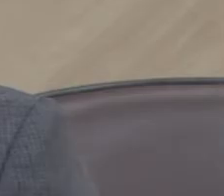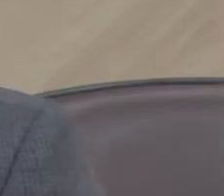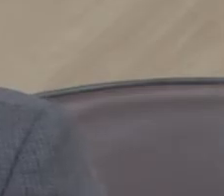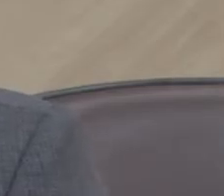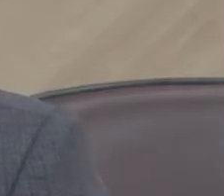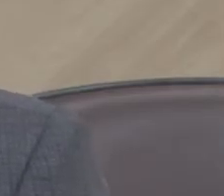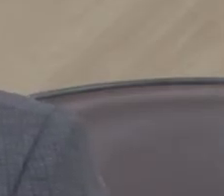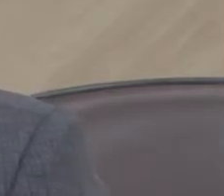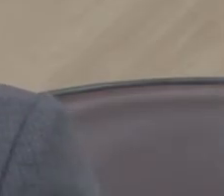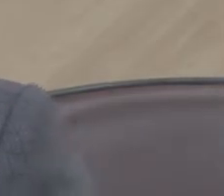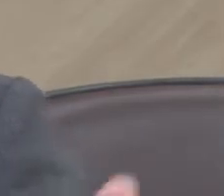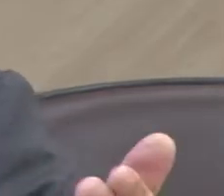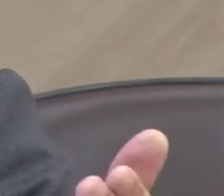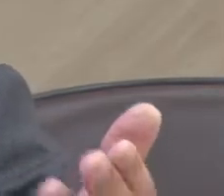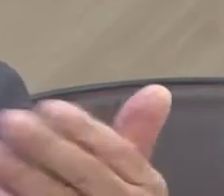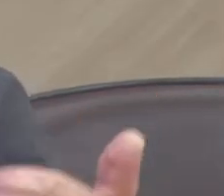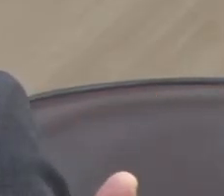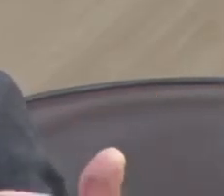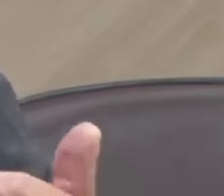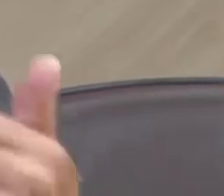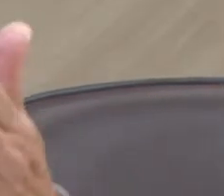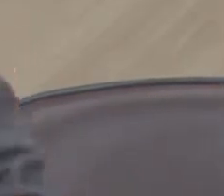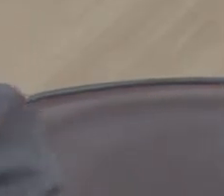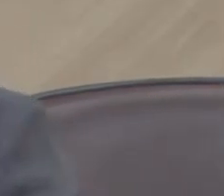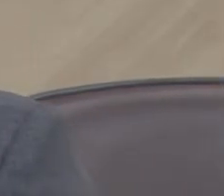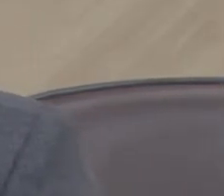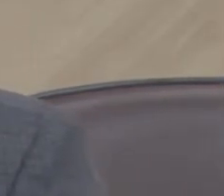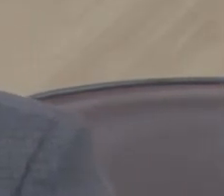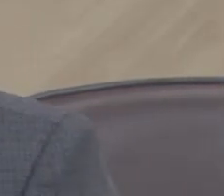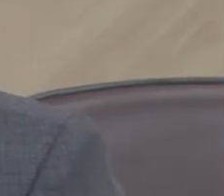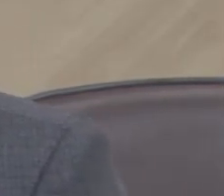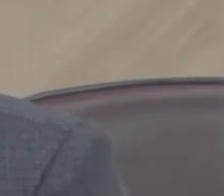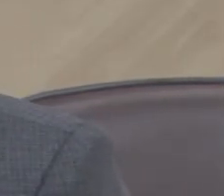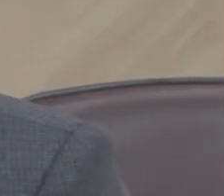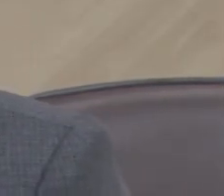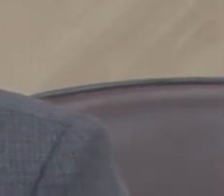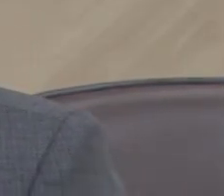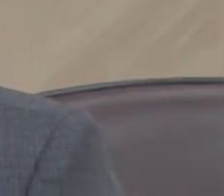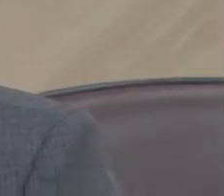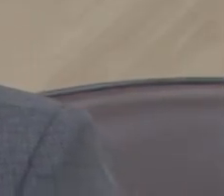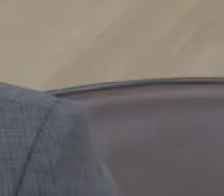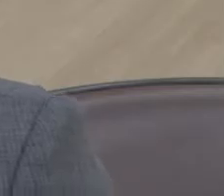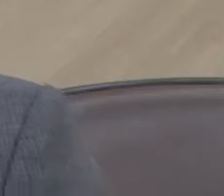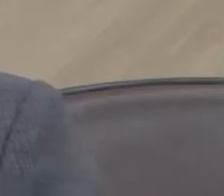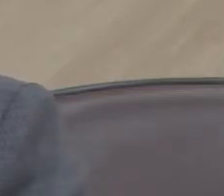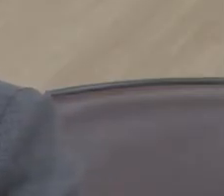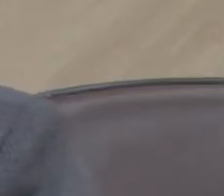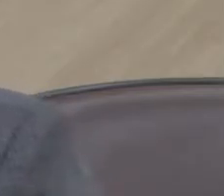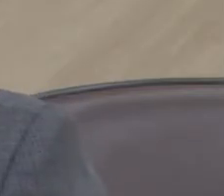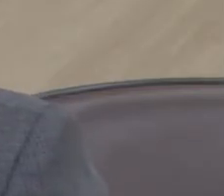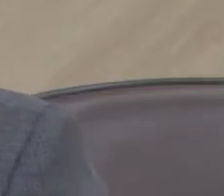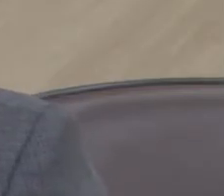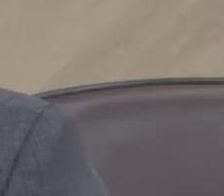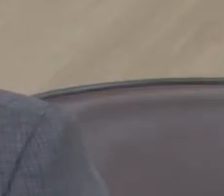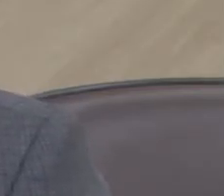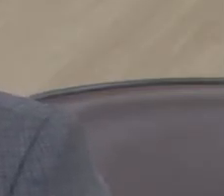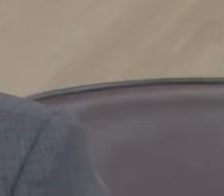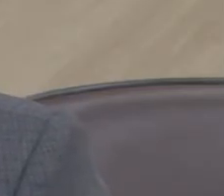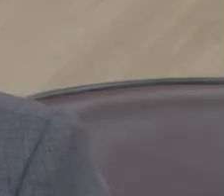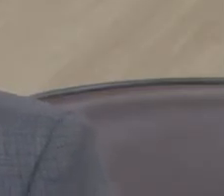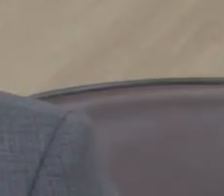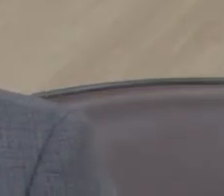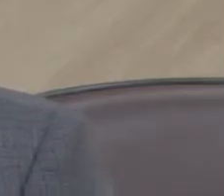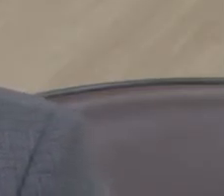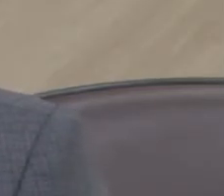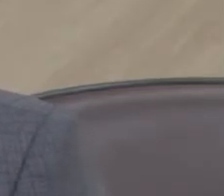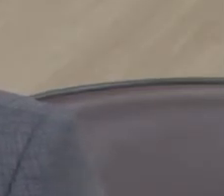fazendo com que o nome de Criciúma seja também lançado de forma